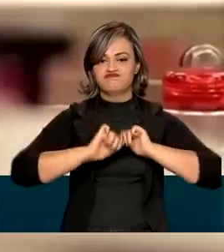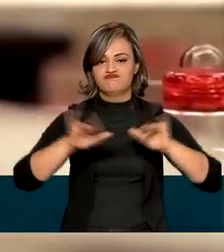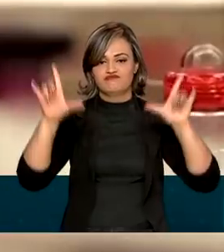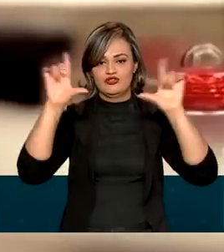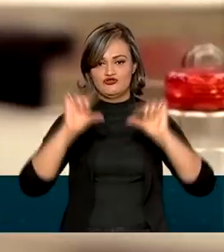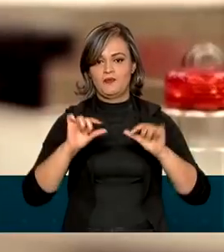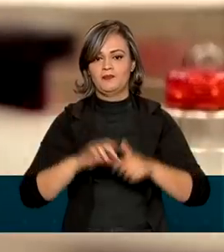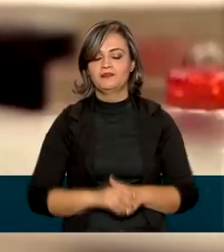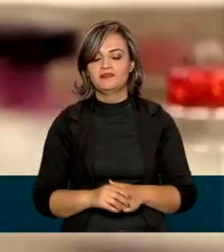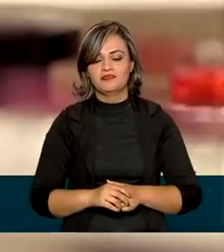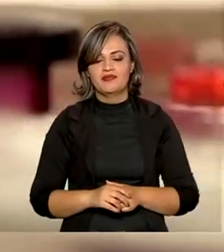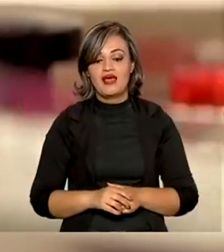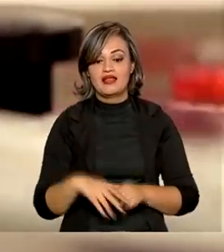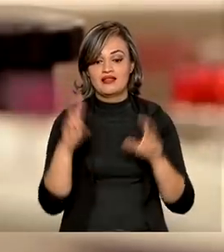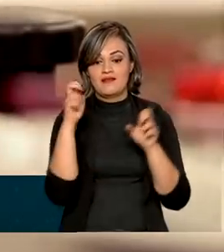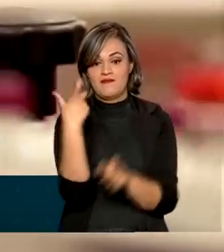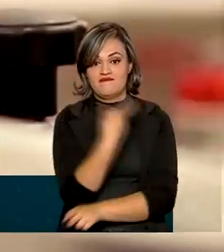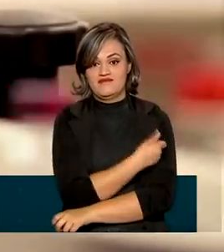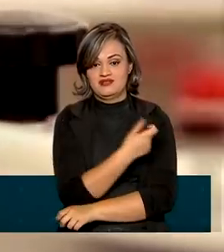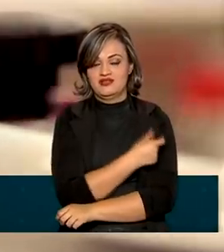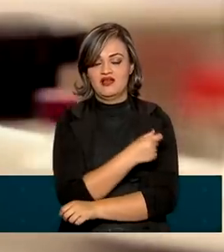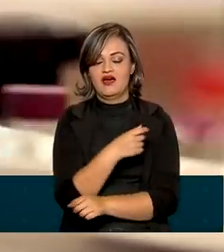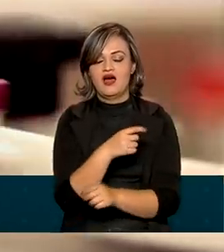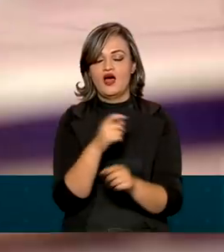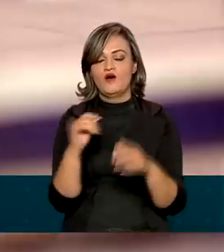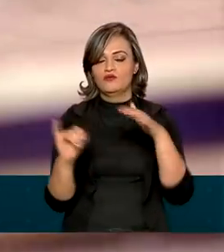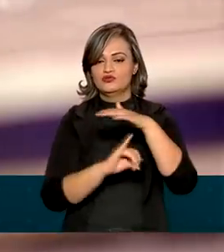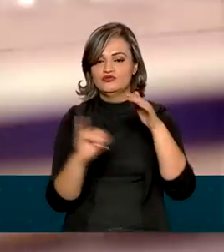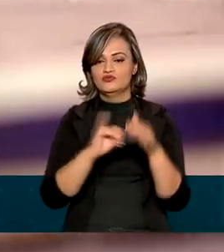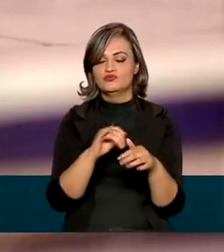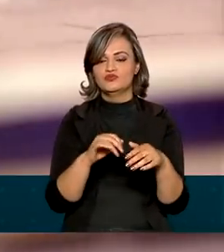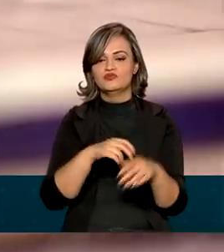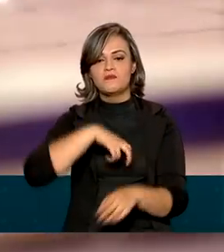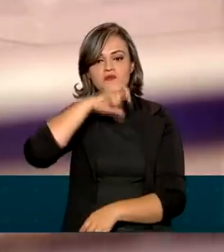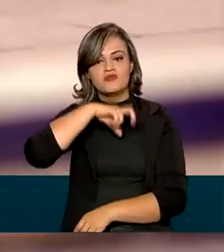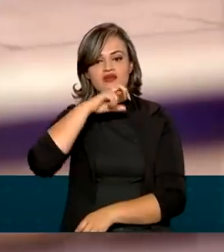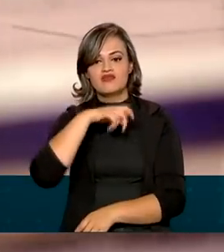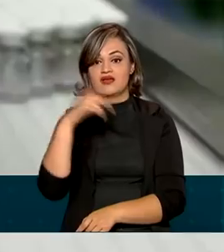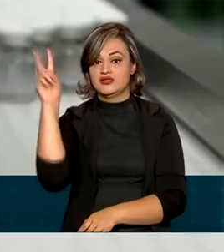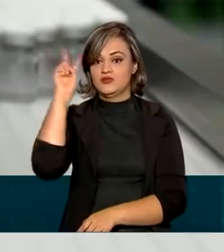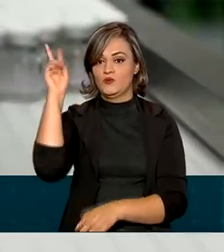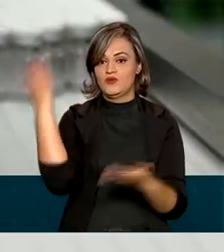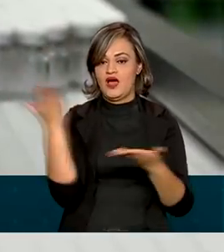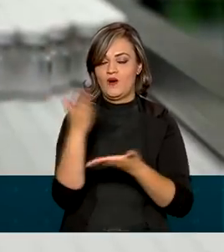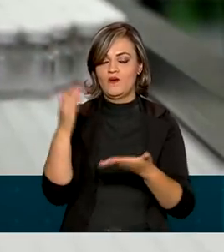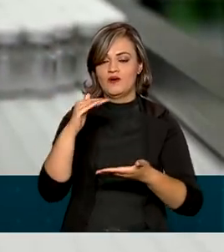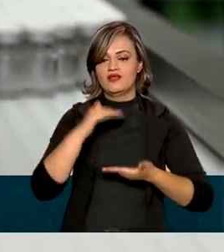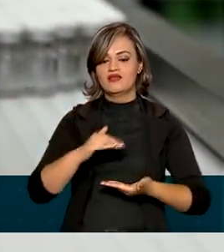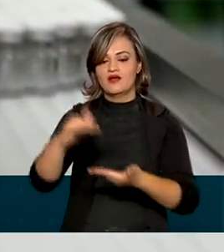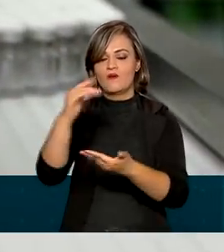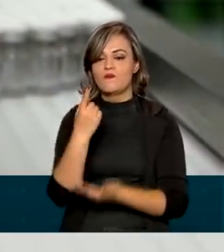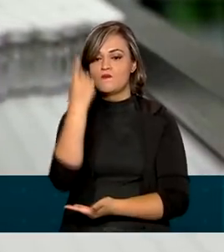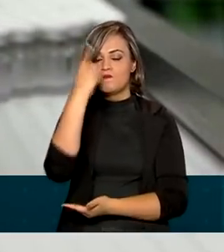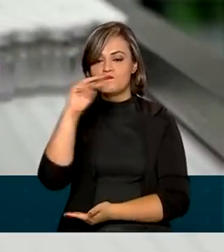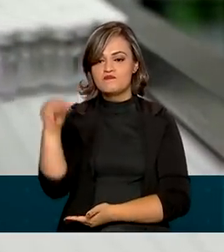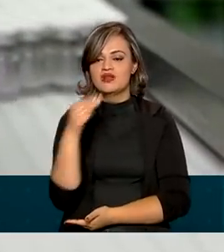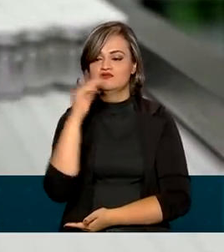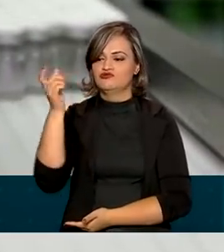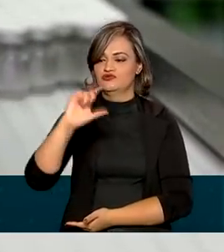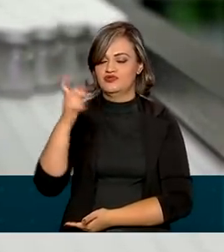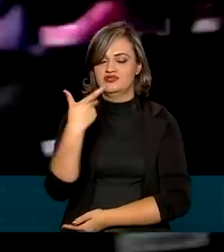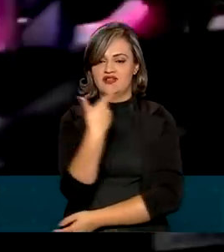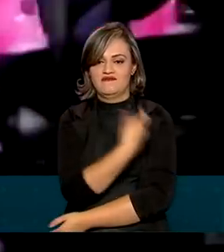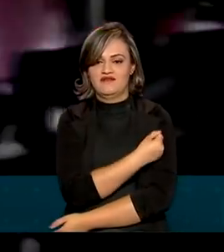da doença. Ainda sobre vacinas, o Instituto Butantan entregou nesta segunda-feira mais 1 milhão de doses da